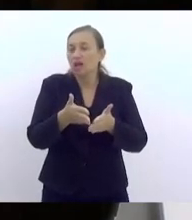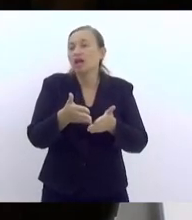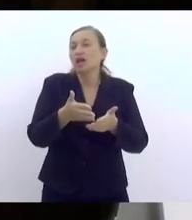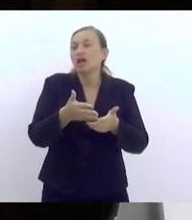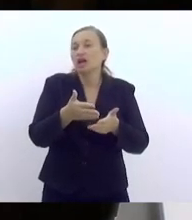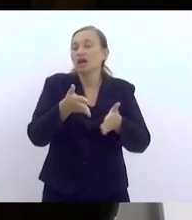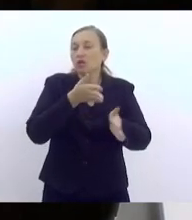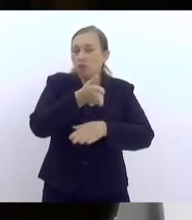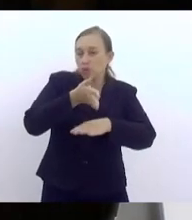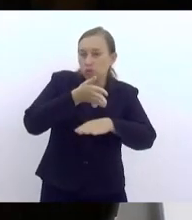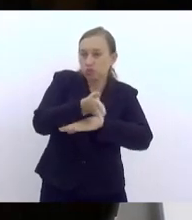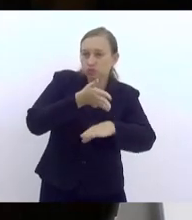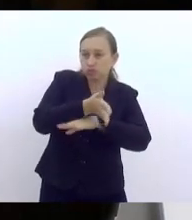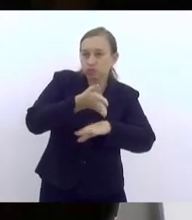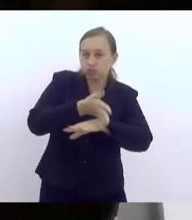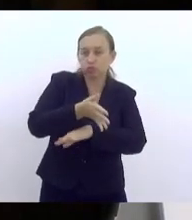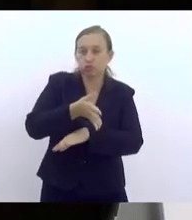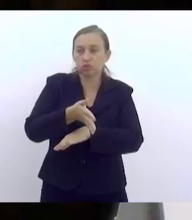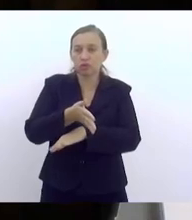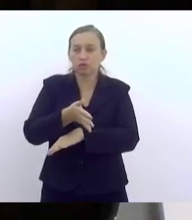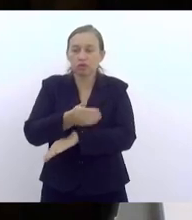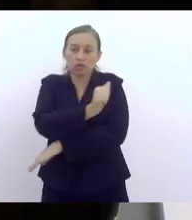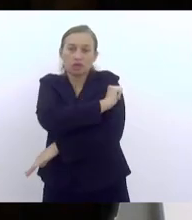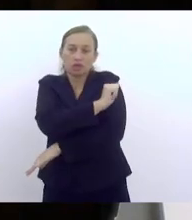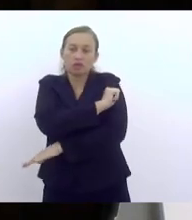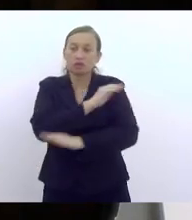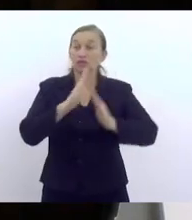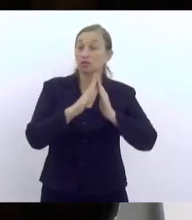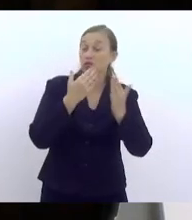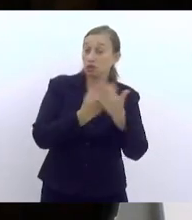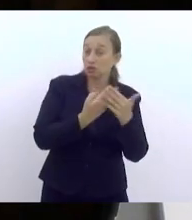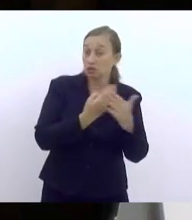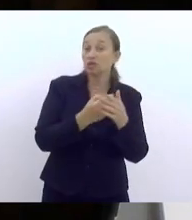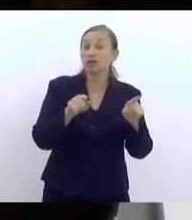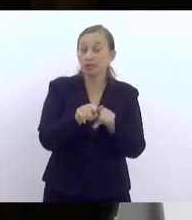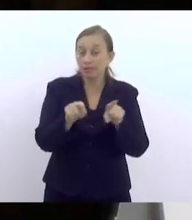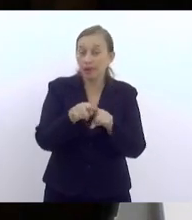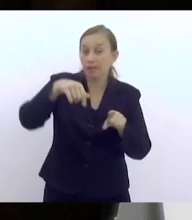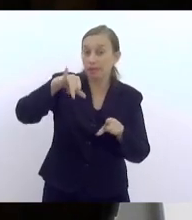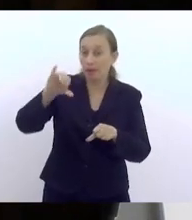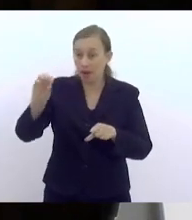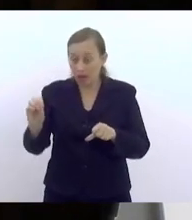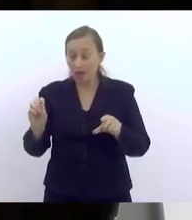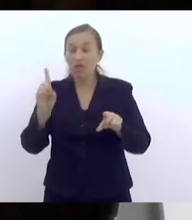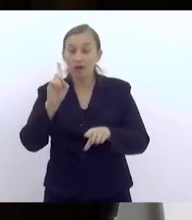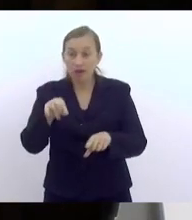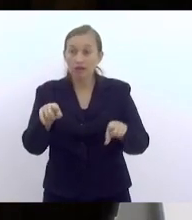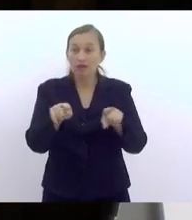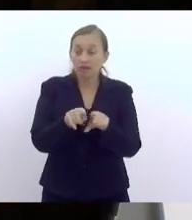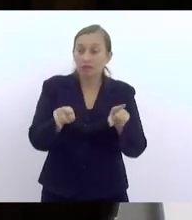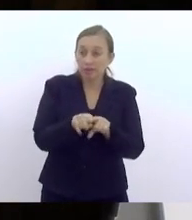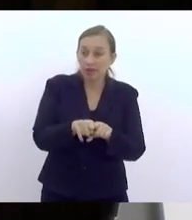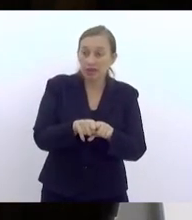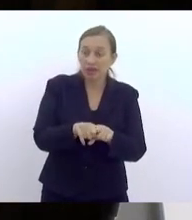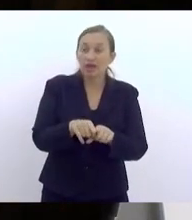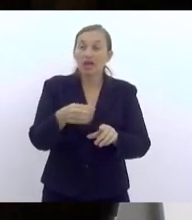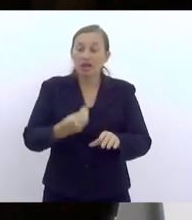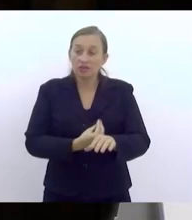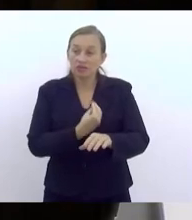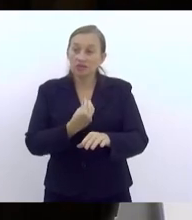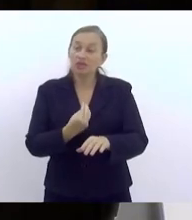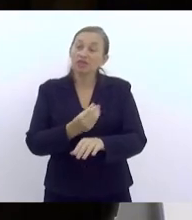proposta do Estado, que era o projeto MAI, nós também começamos com a frequência escolar. E o que isso tem a ver com essa questão da